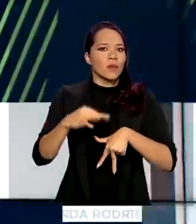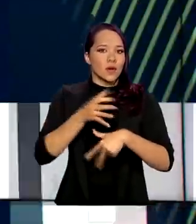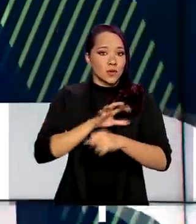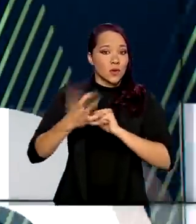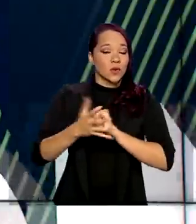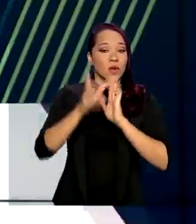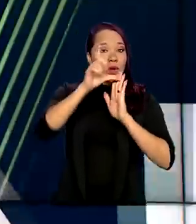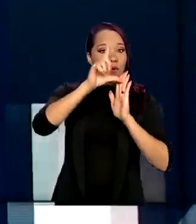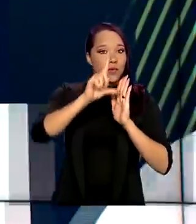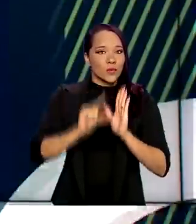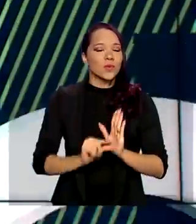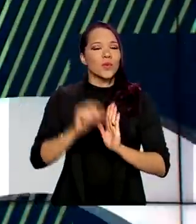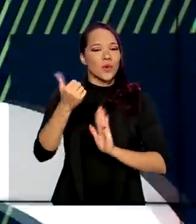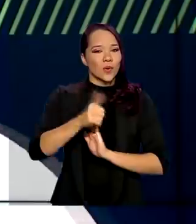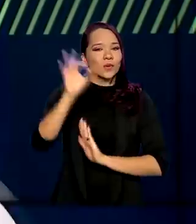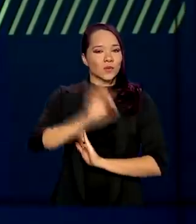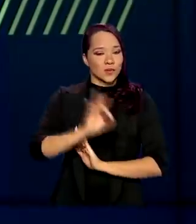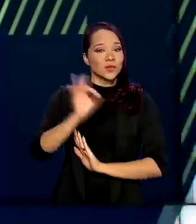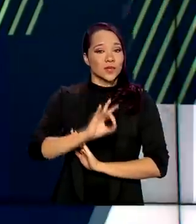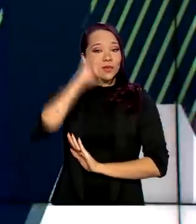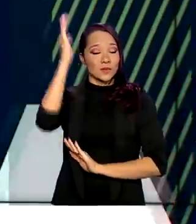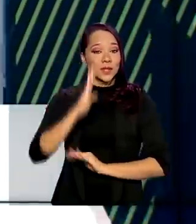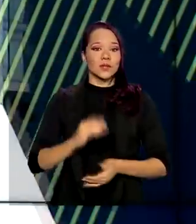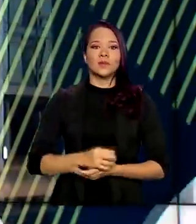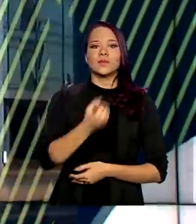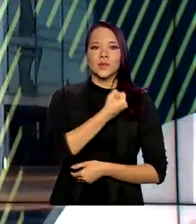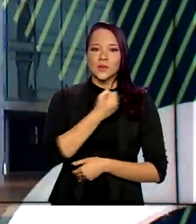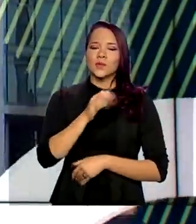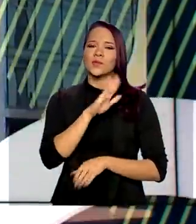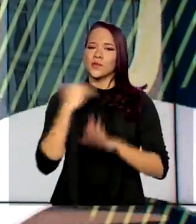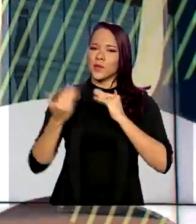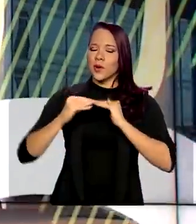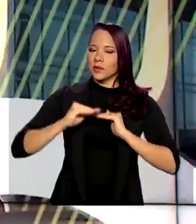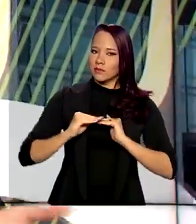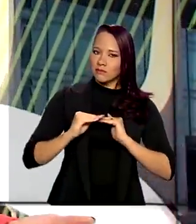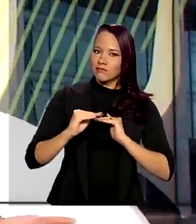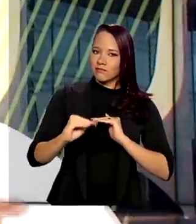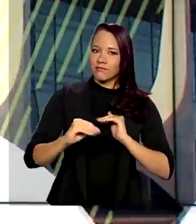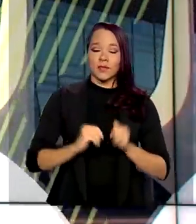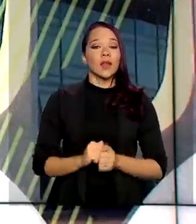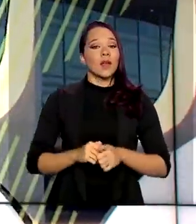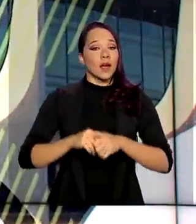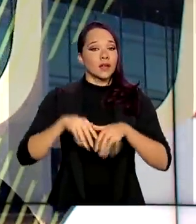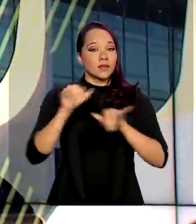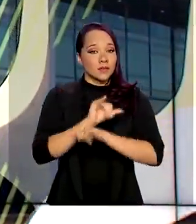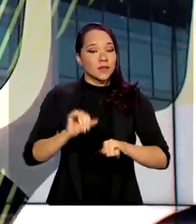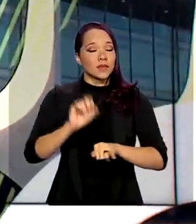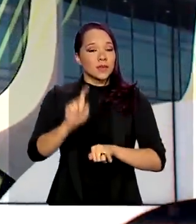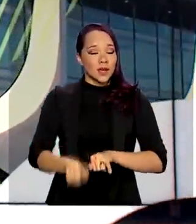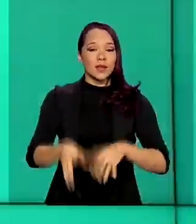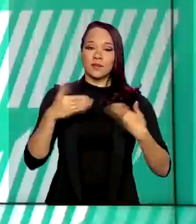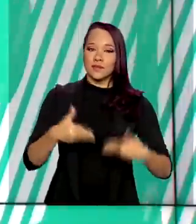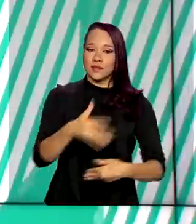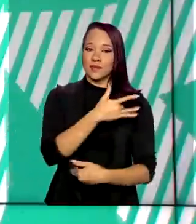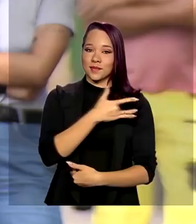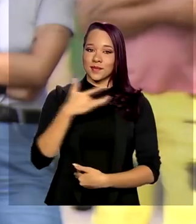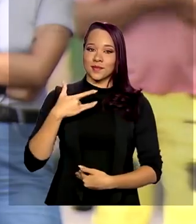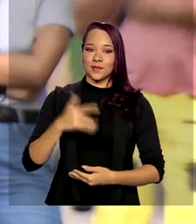% nos últimos dias no Brasil e o número de mortes ficou estável. Os dados são do Ministério da Saúde.